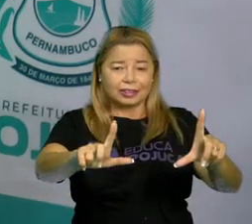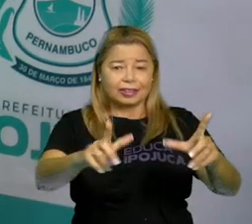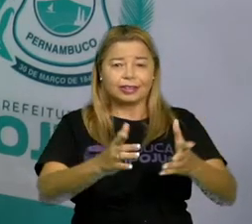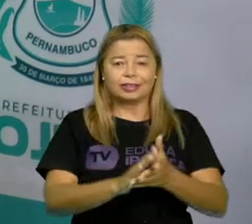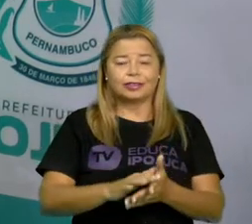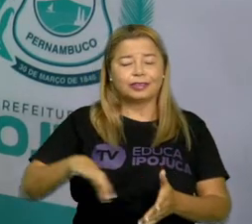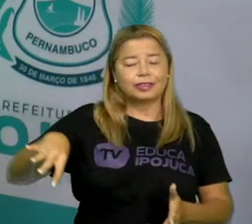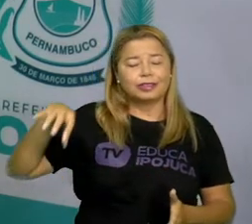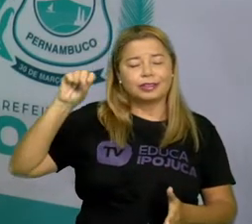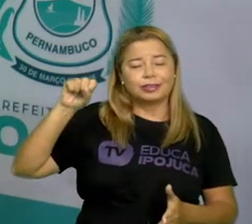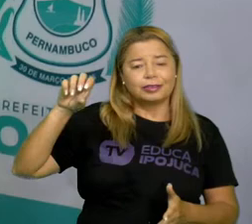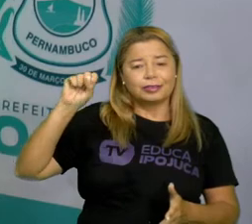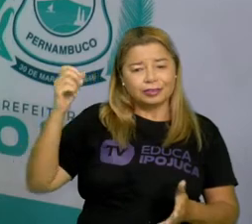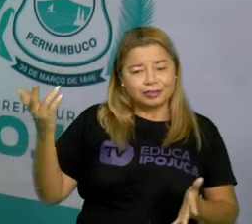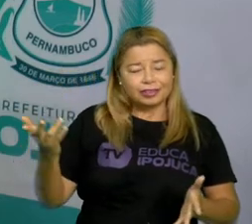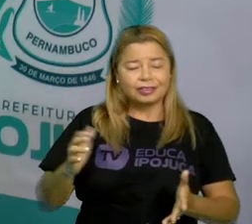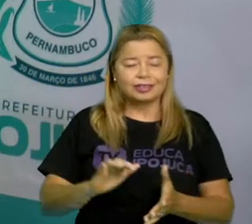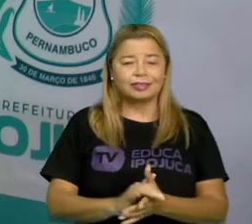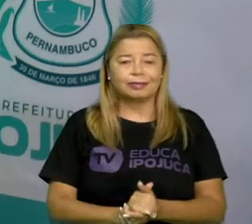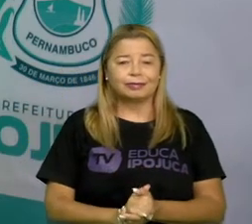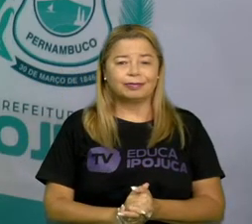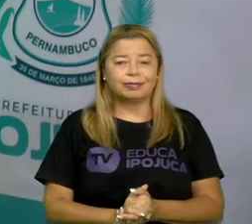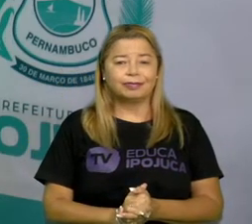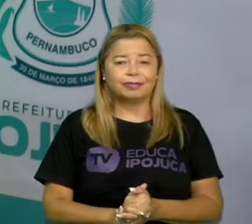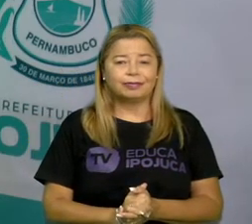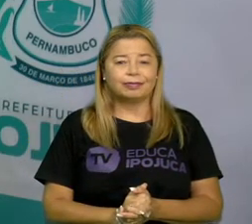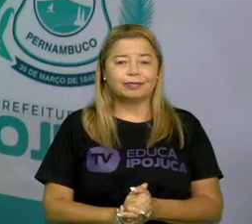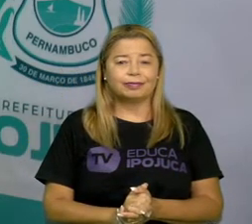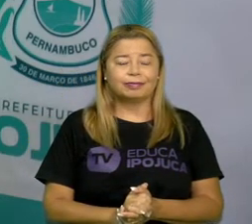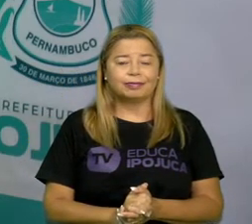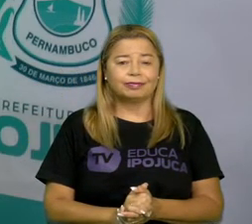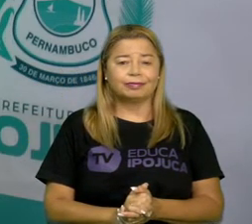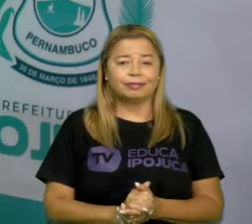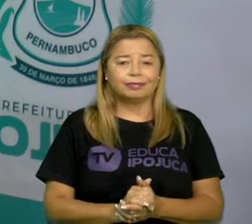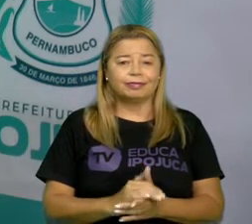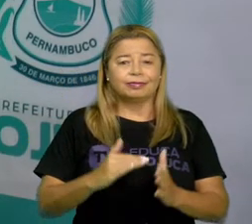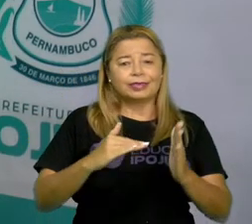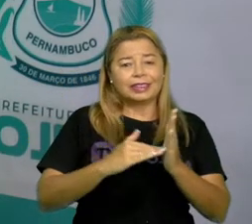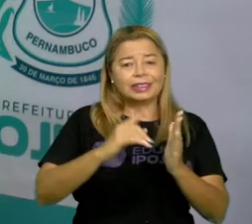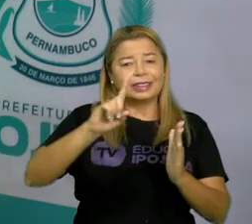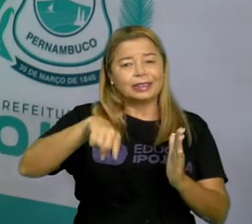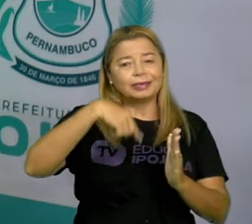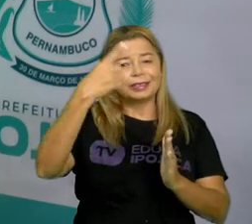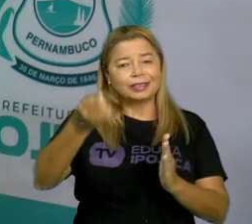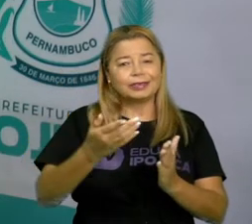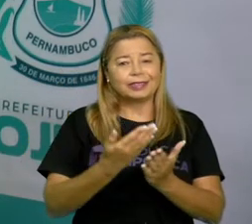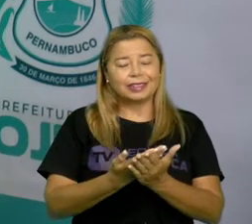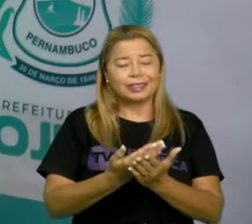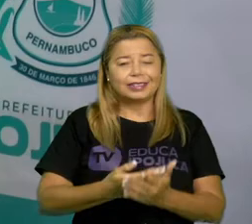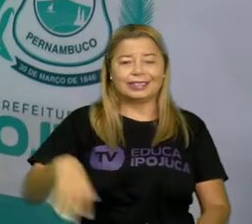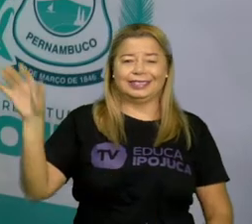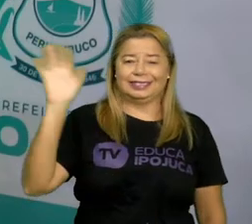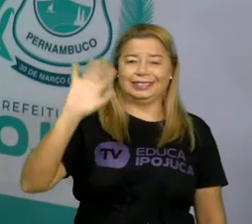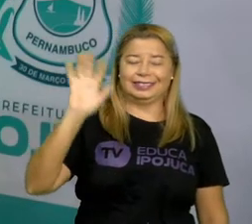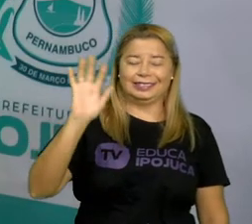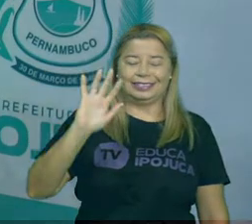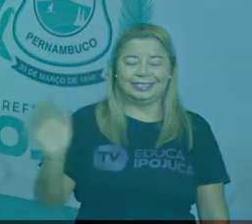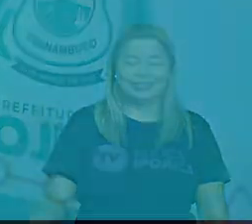escutando, nos acompanhando. E até a próxima aula. Tchau! Tchau!